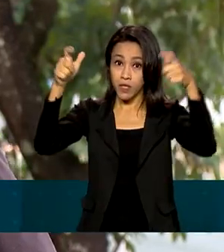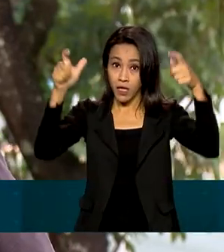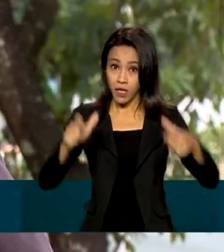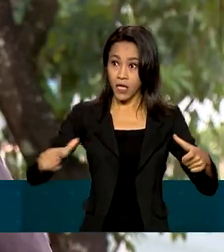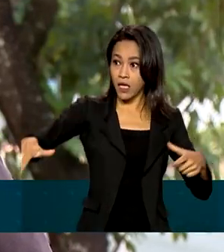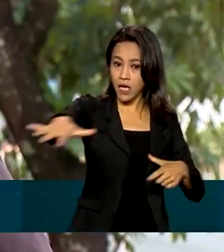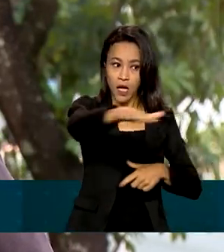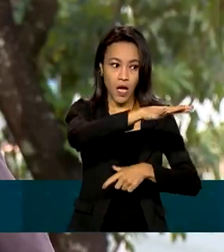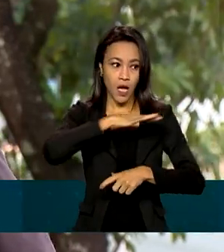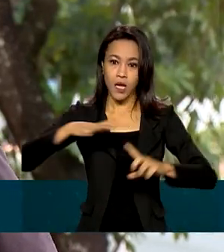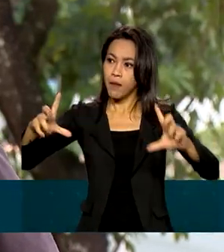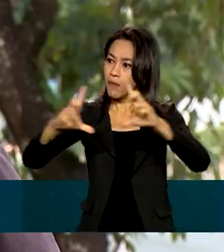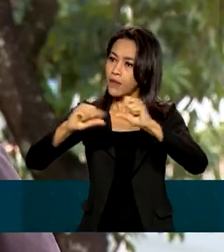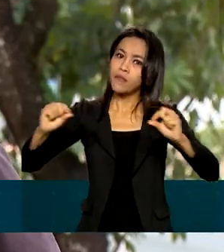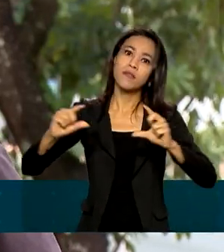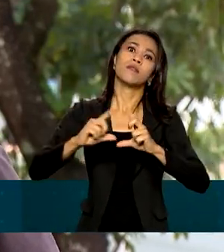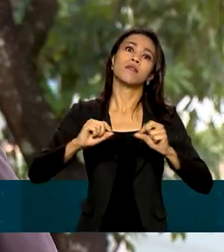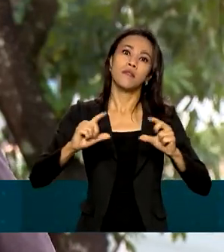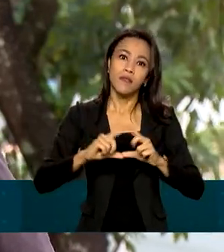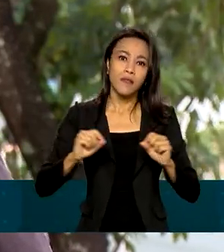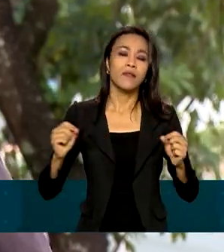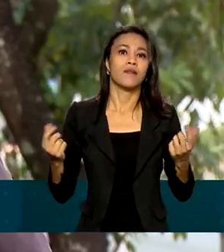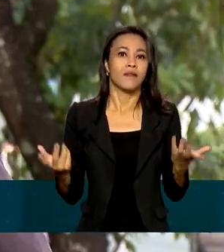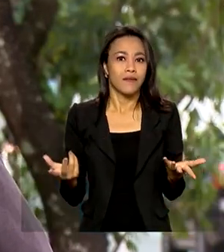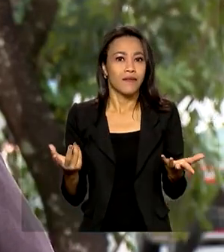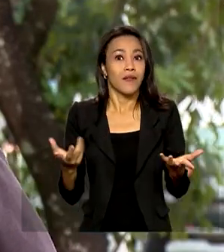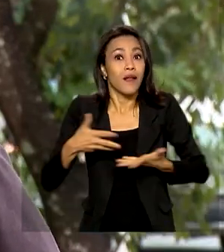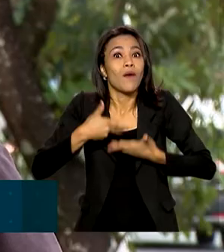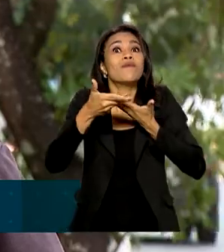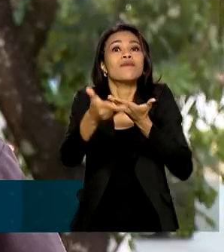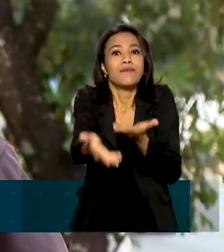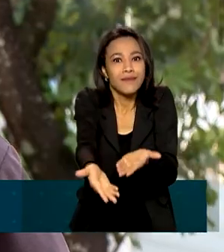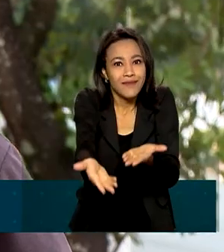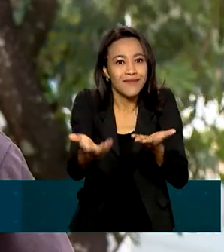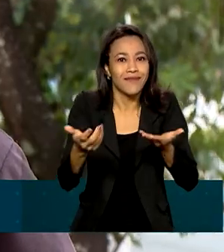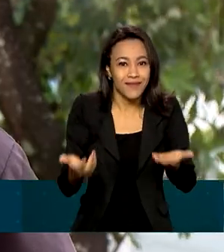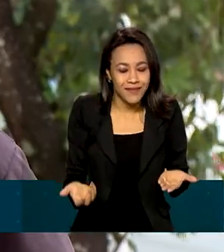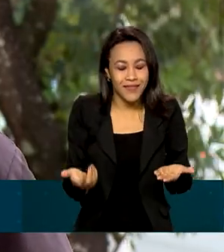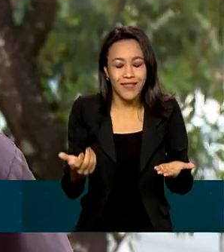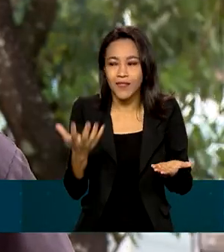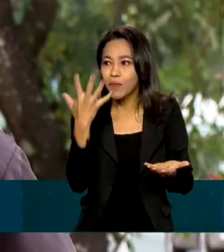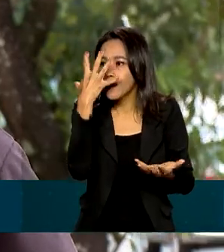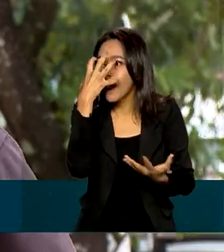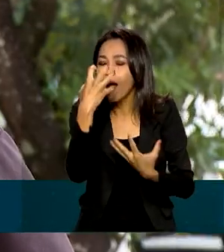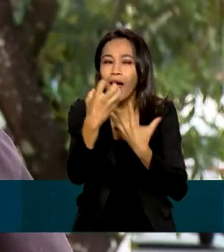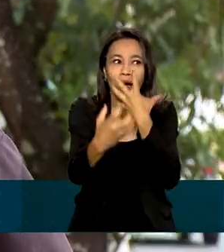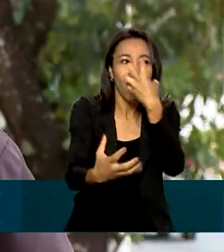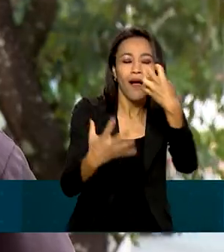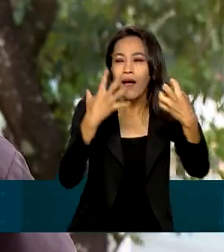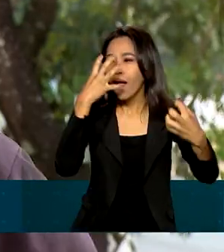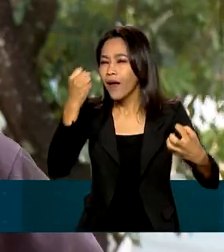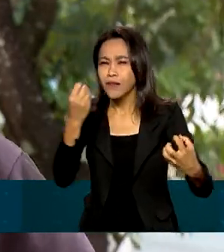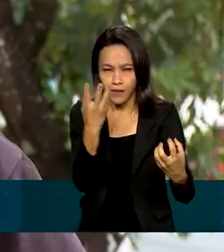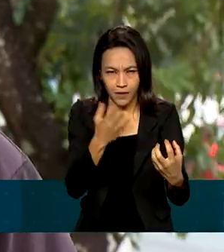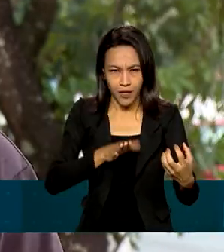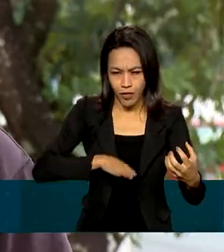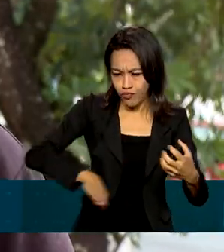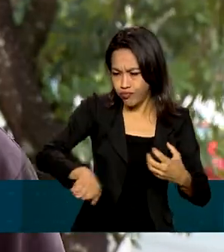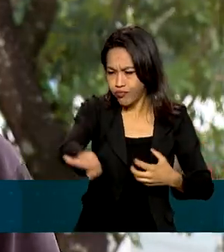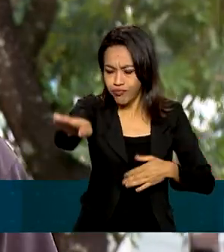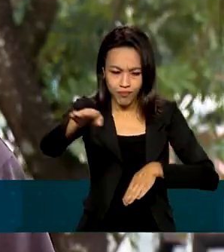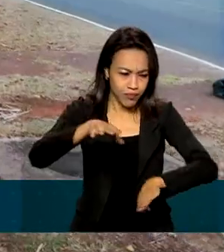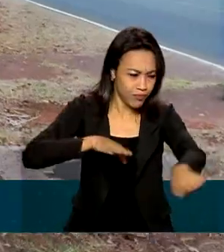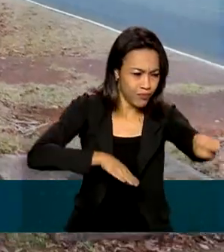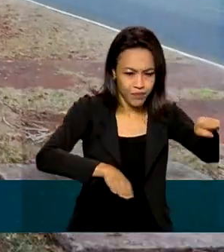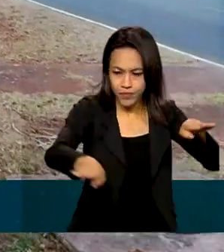Brasília realmente chama, eu acho que são muitos atrativos, né? A quantidade de ciclovias, o relevo